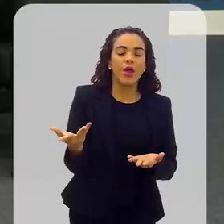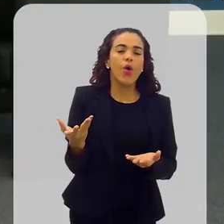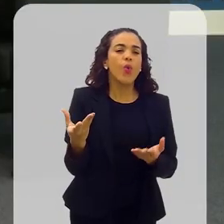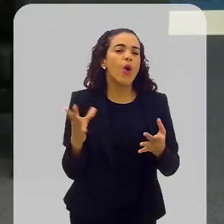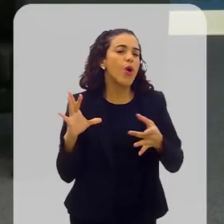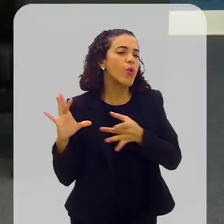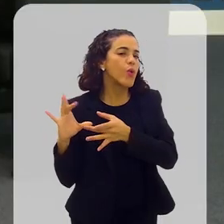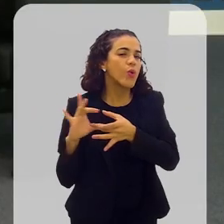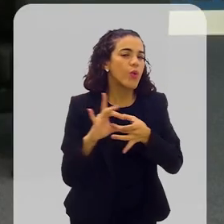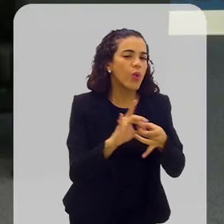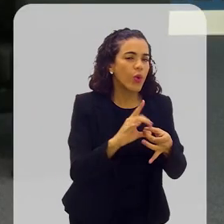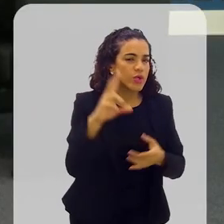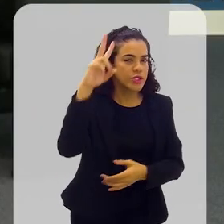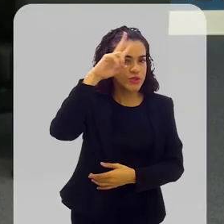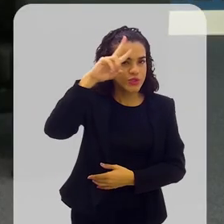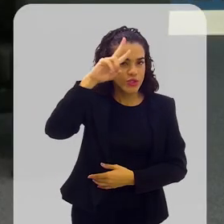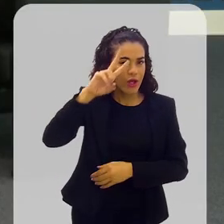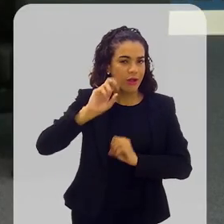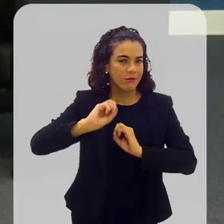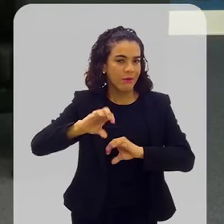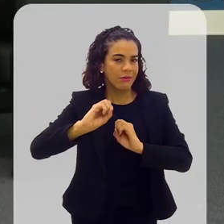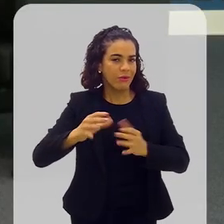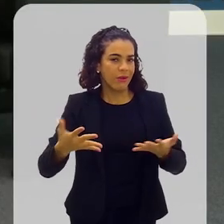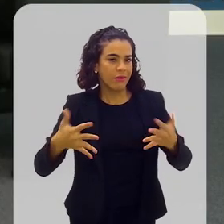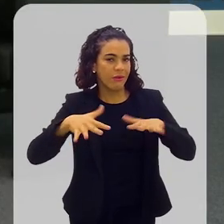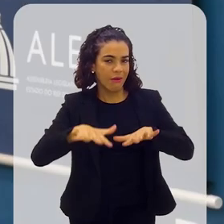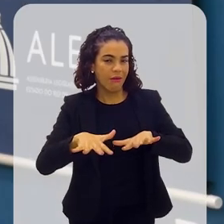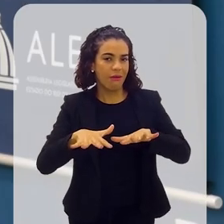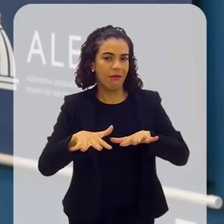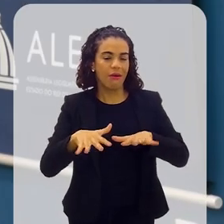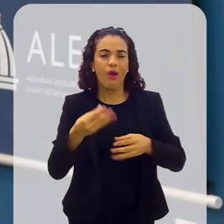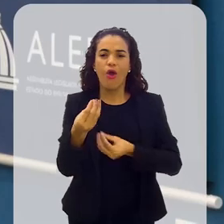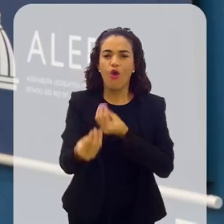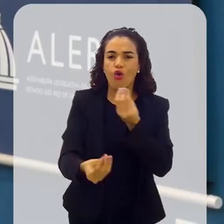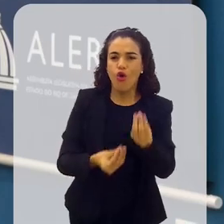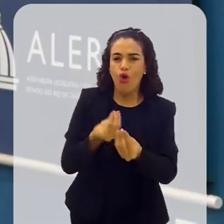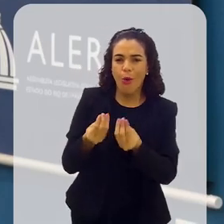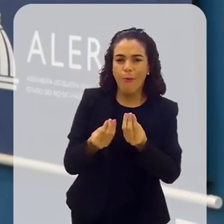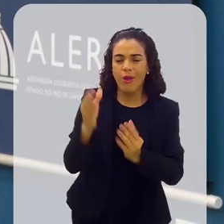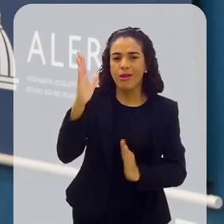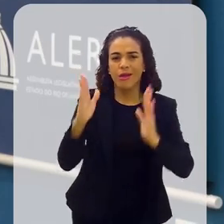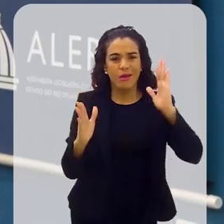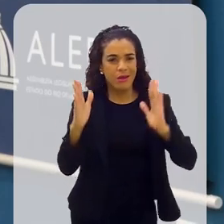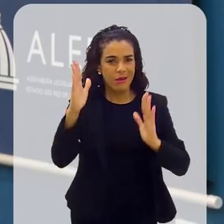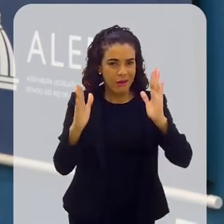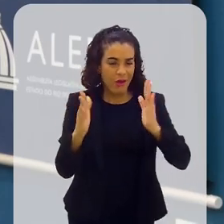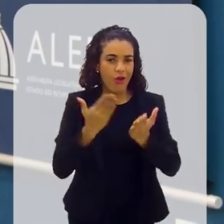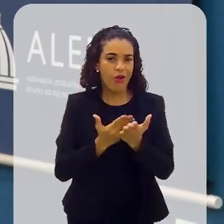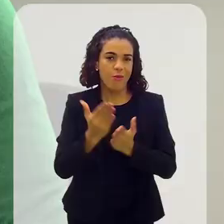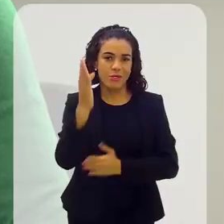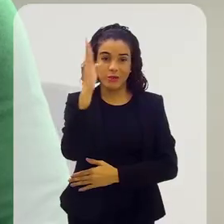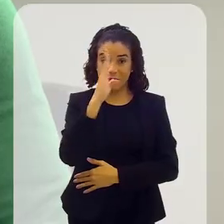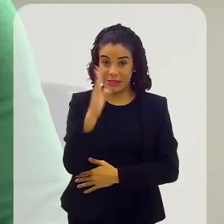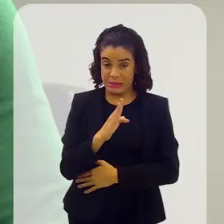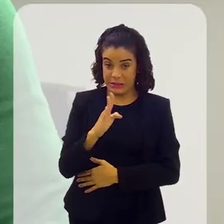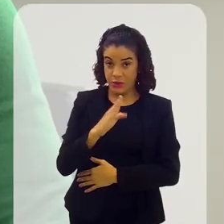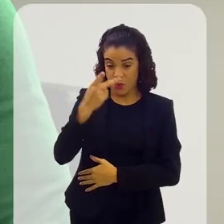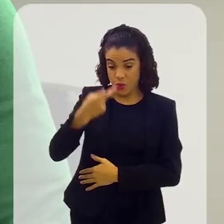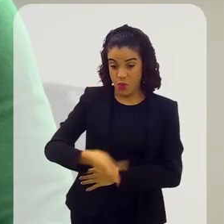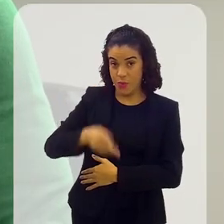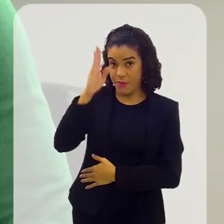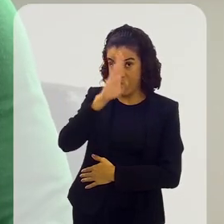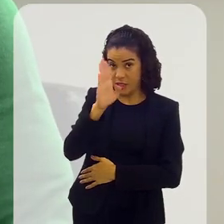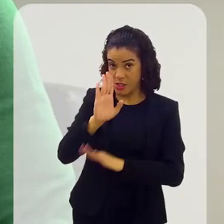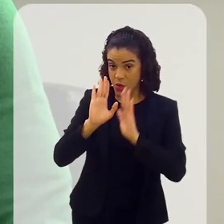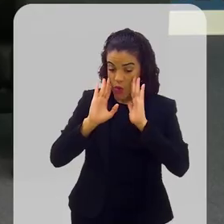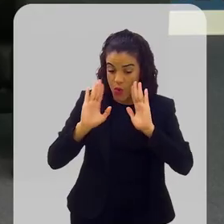o contexto histórico da educação inclusiva. Como e quando ela começou no Brasil? Aqui no Brasil,